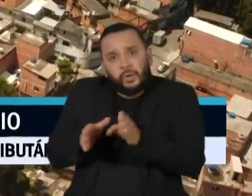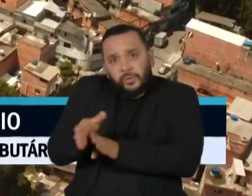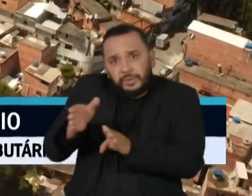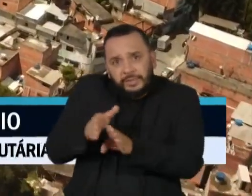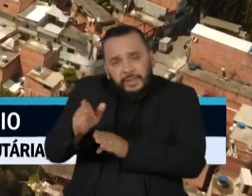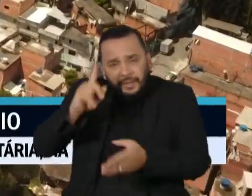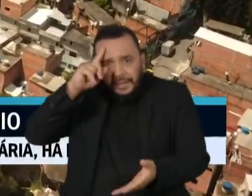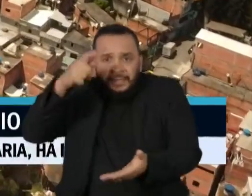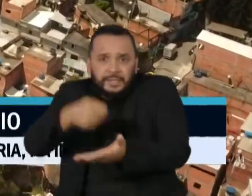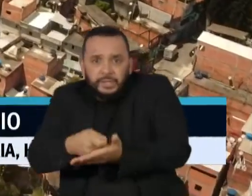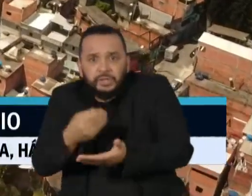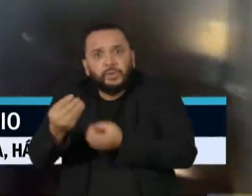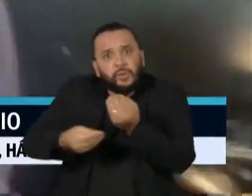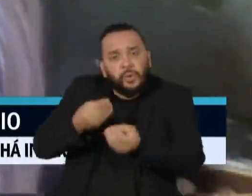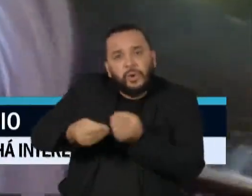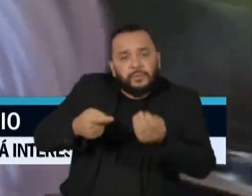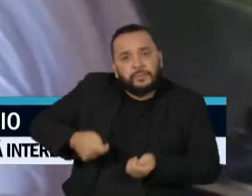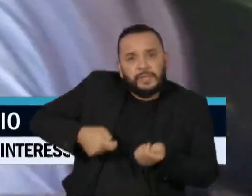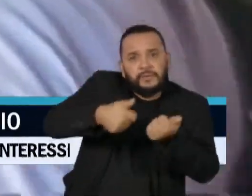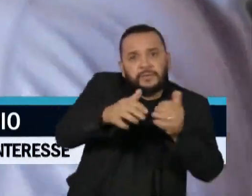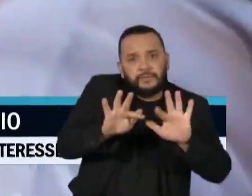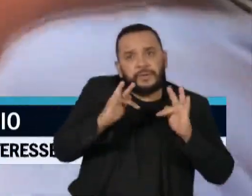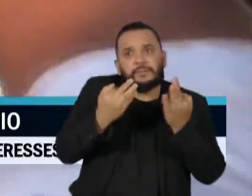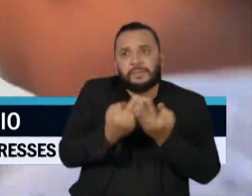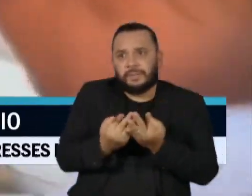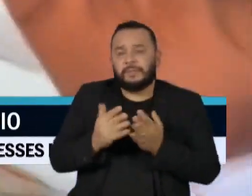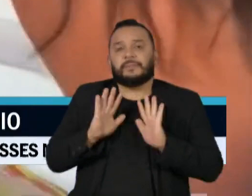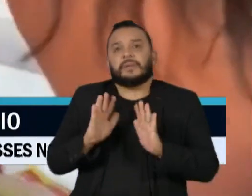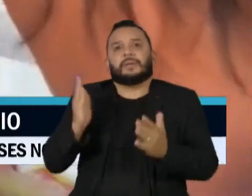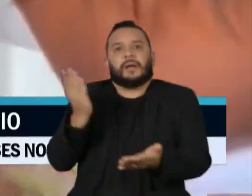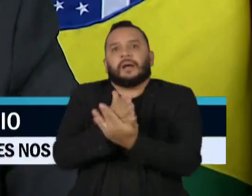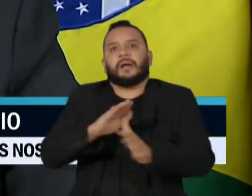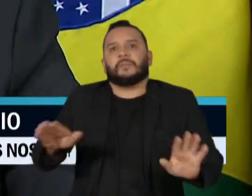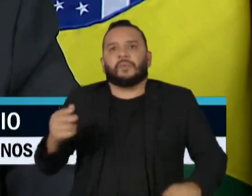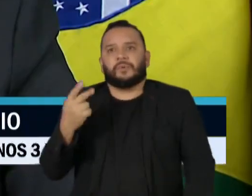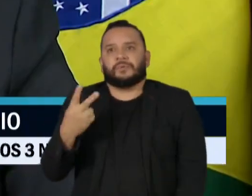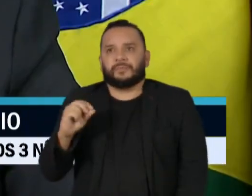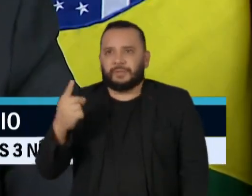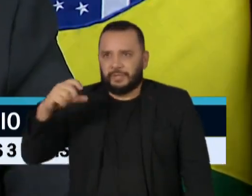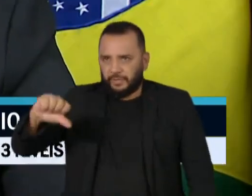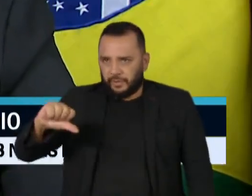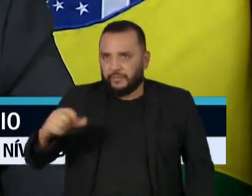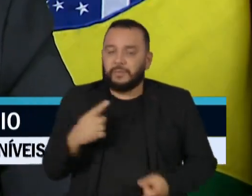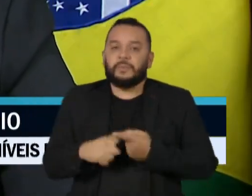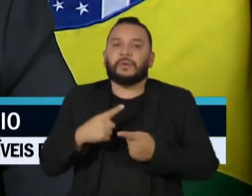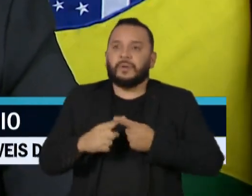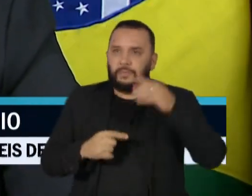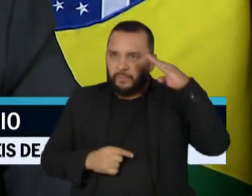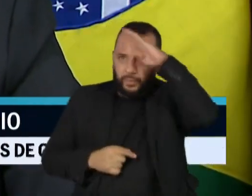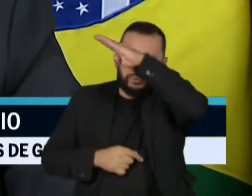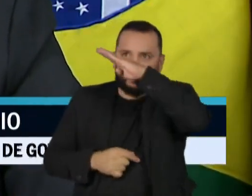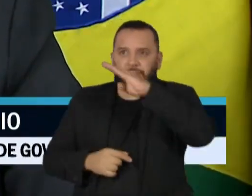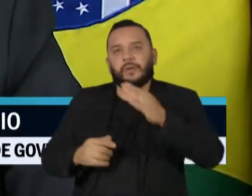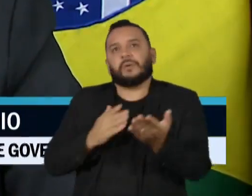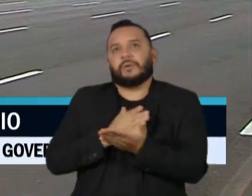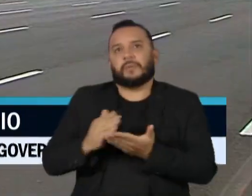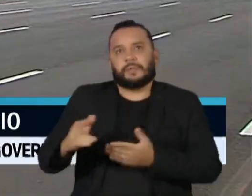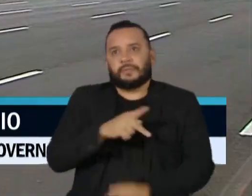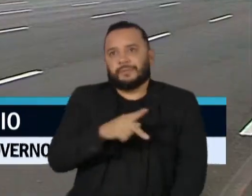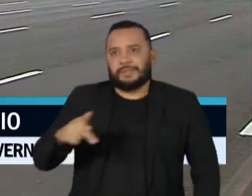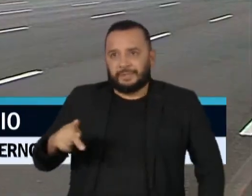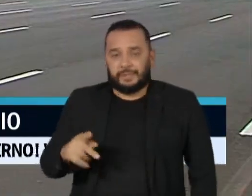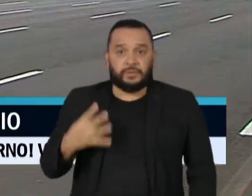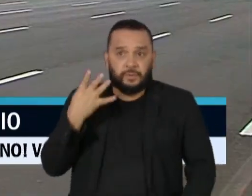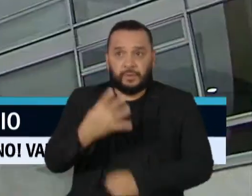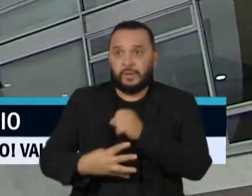públicas como Bolsa Família, mas foi revogado em 2019, quando Jair Bolsonaro assumiu a presidência. Nos